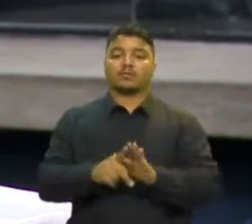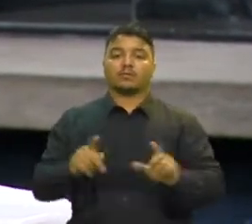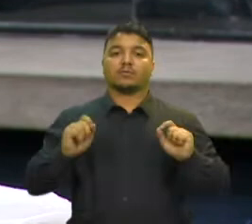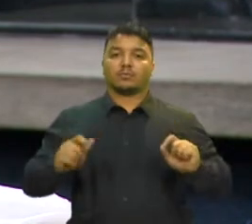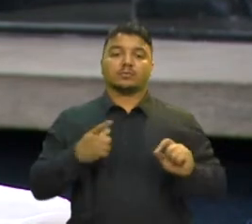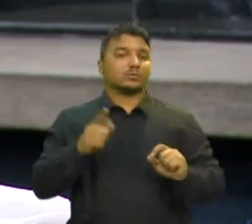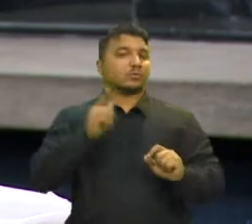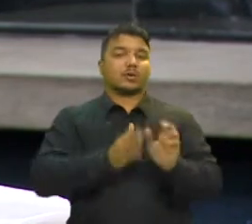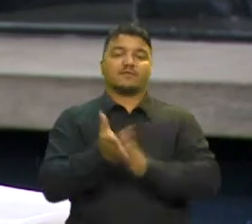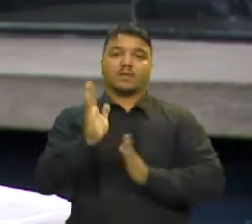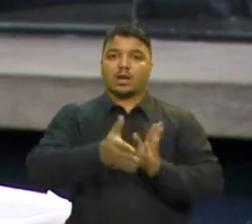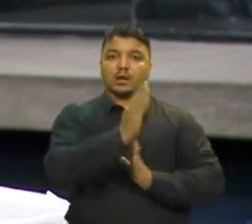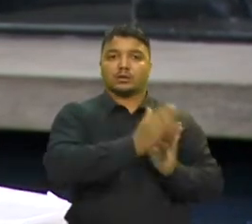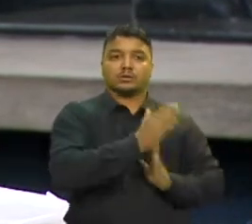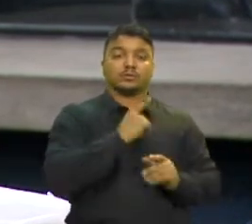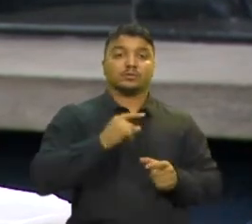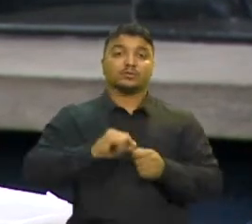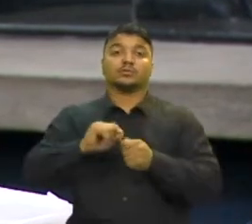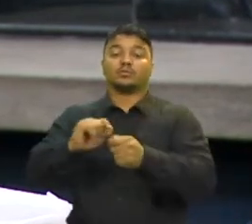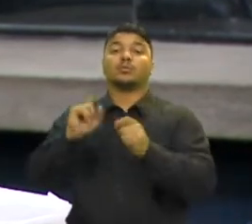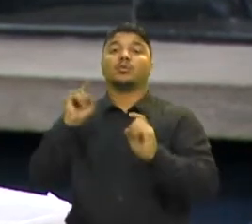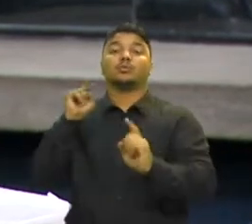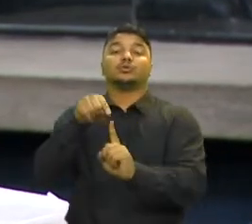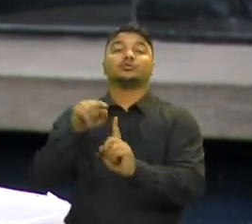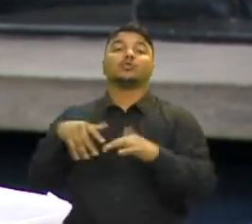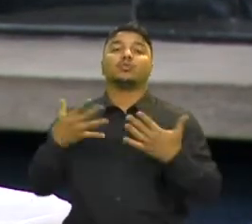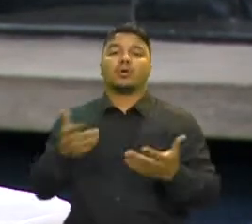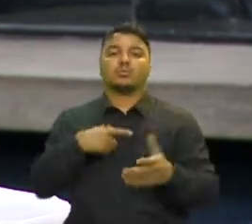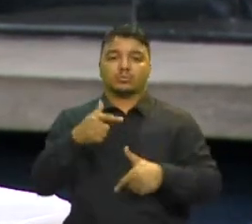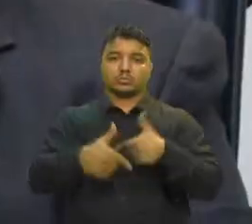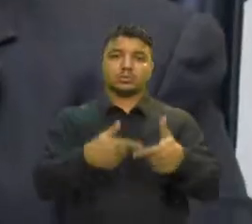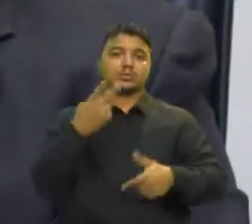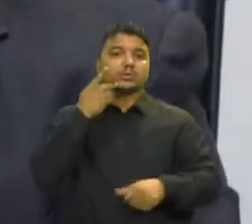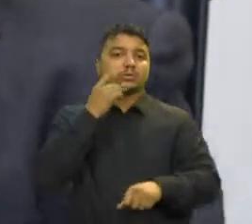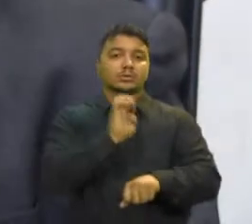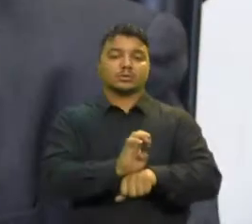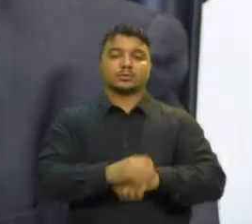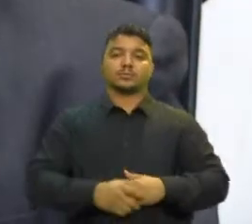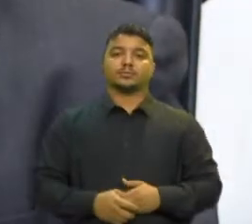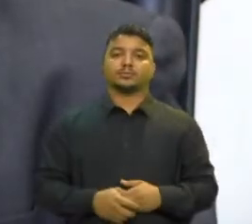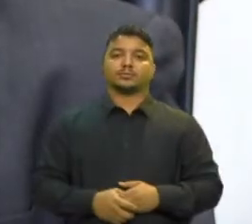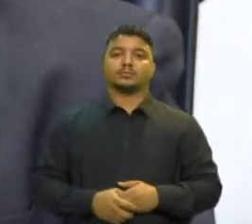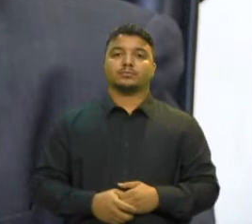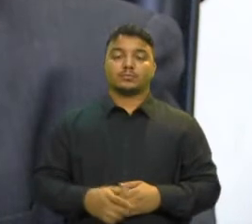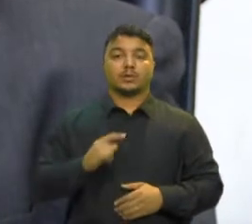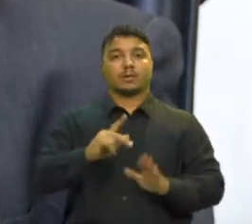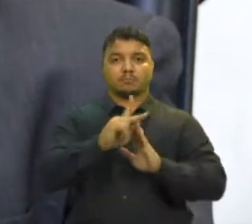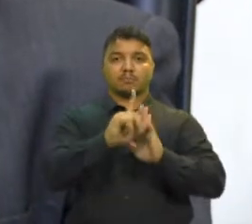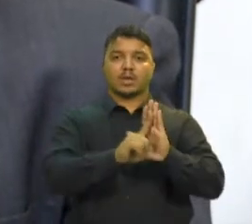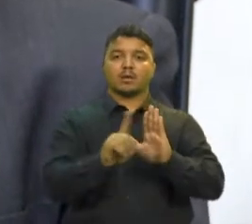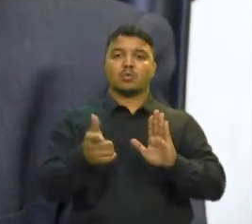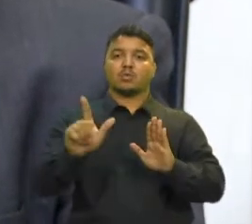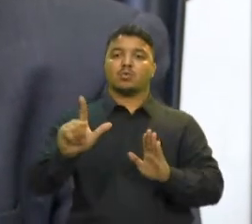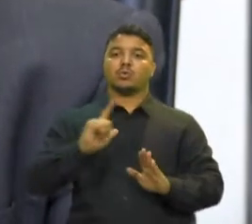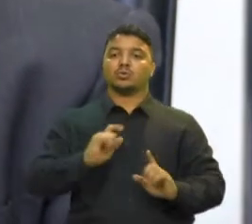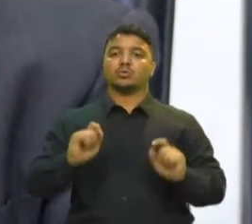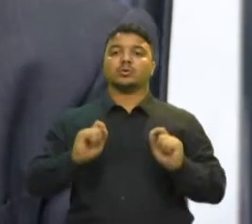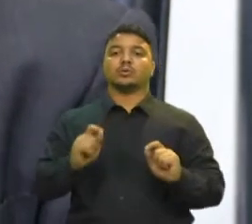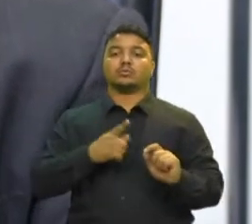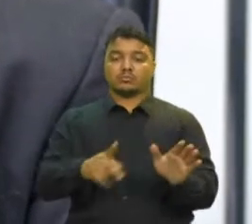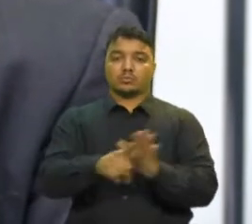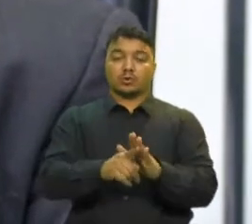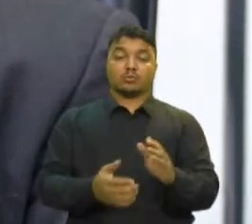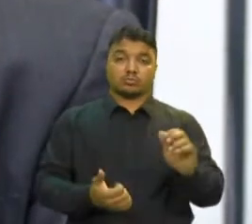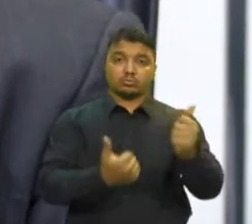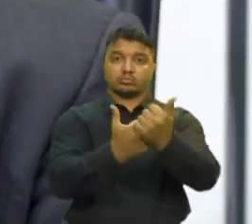com viagens realizadas no interesse do serviço público cearense Outro PL autoriza a concessão de subsídio